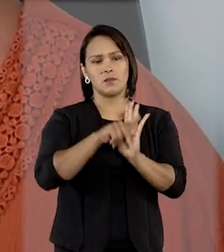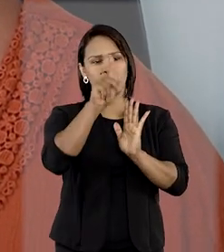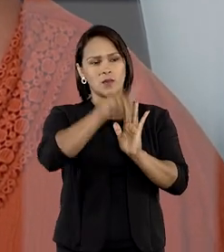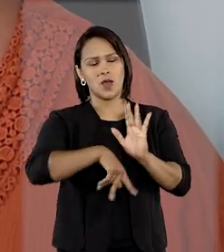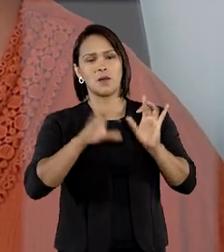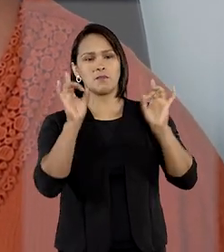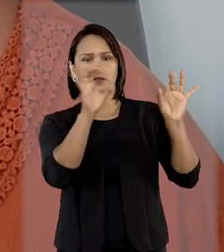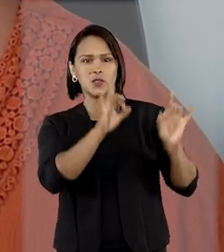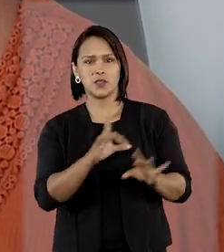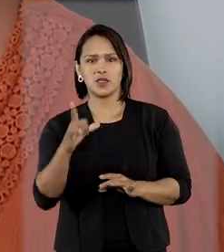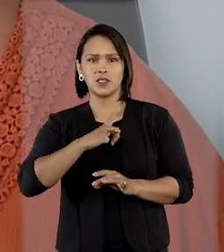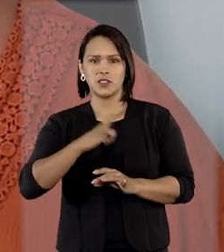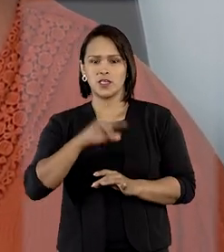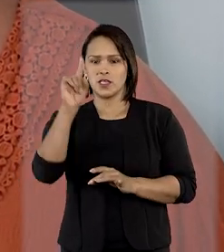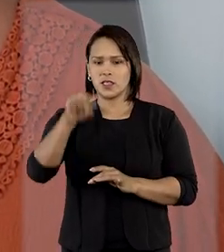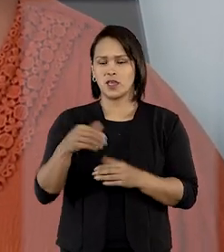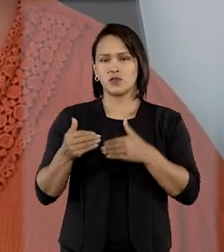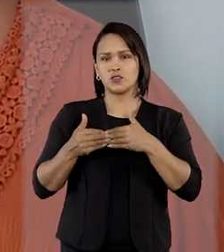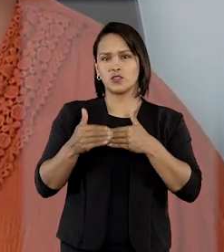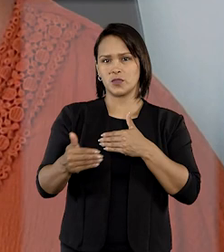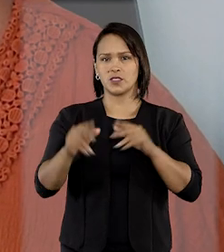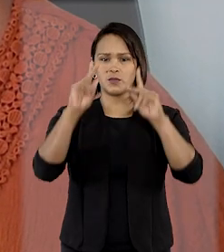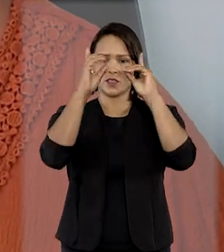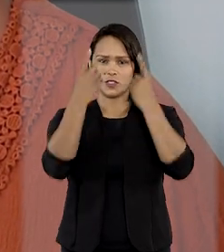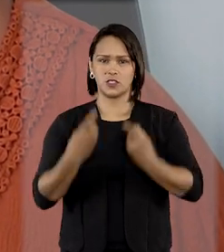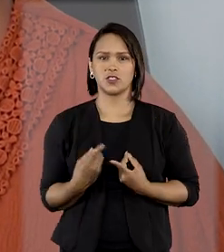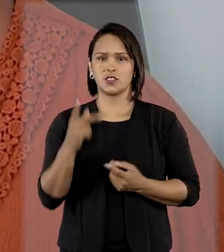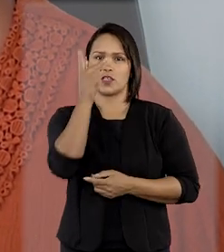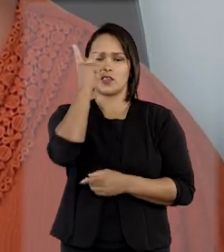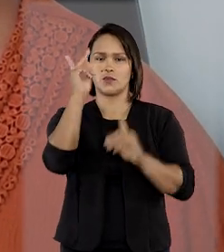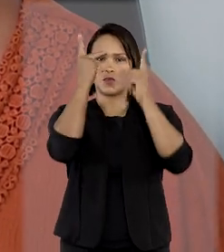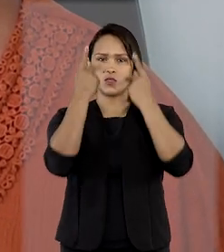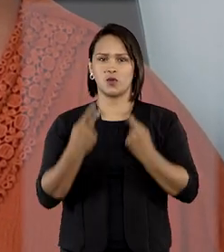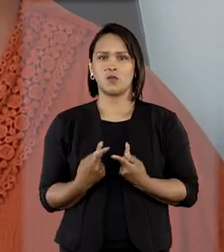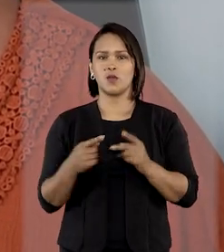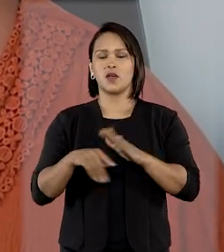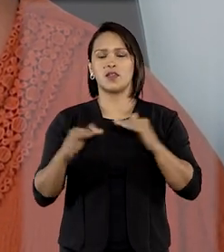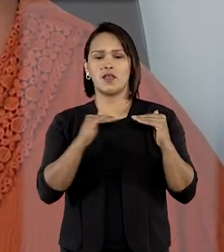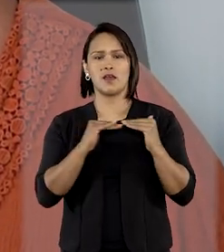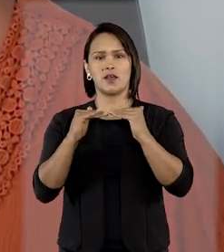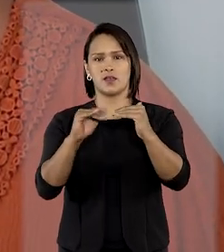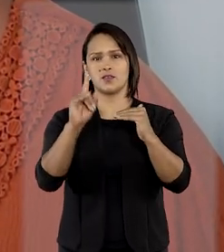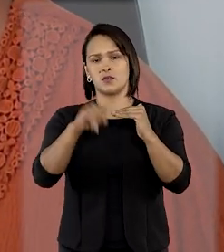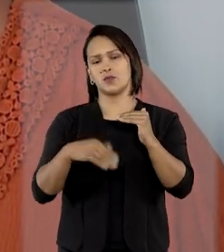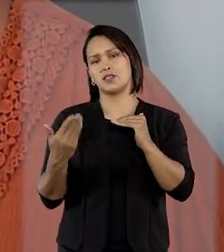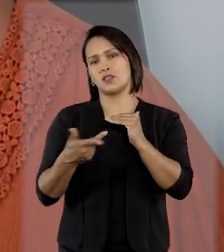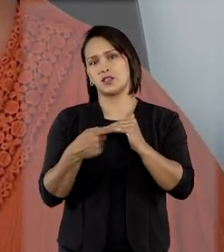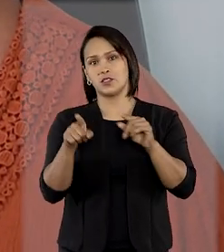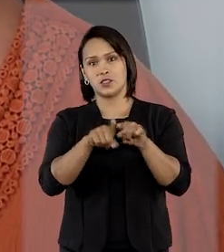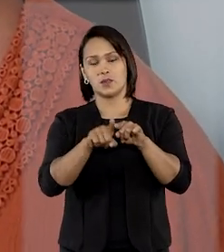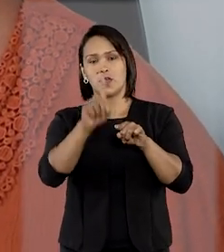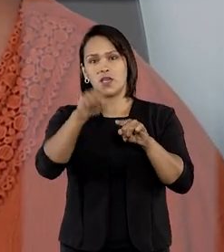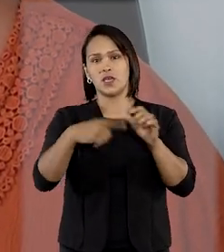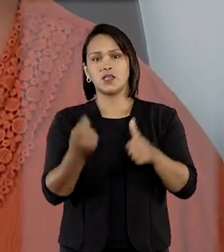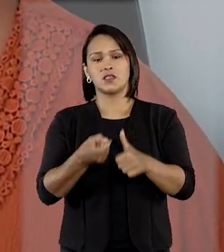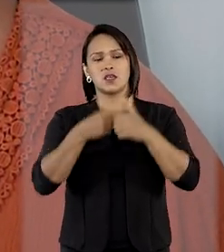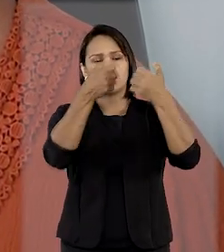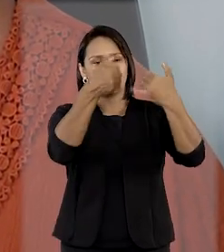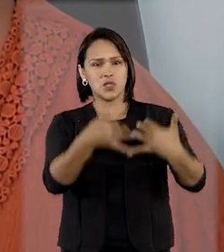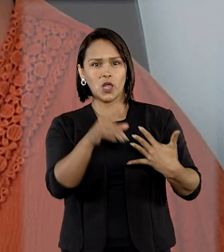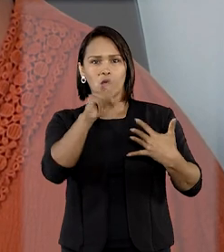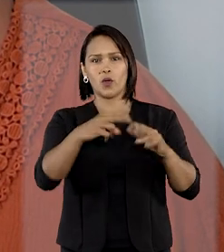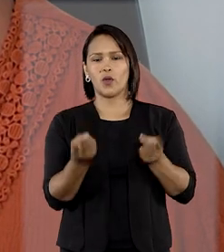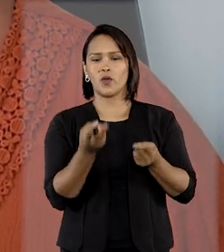os princípios da dignidade da pessoa humana e da razoabilidade. Além disso, sustentou que o condenado enfrenta graves